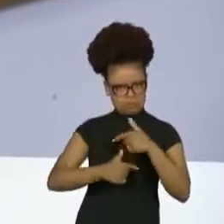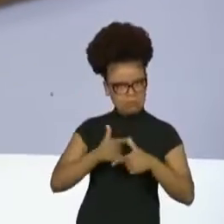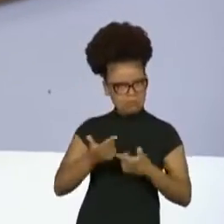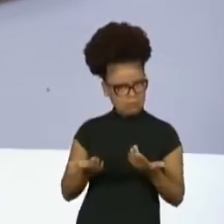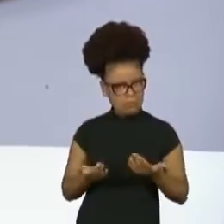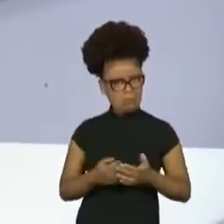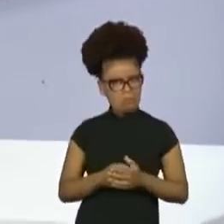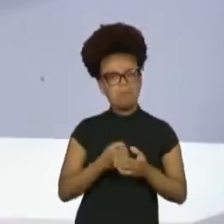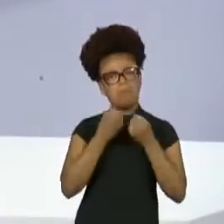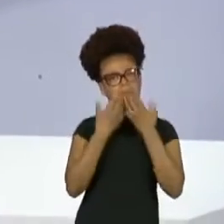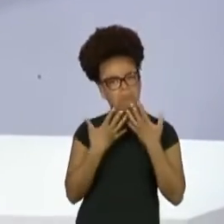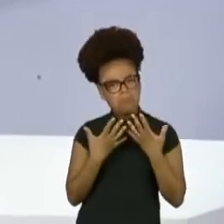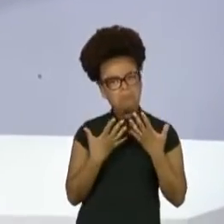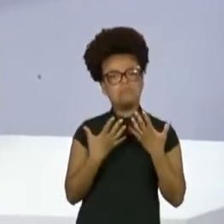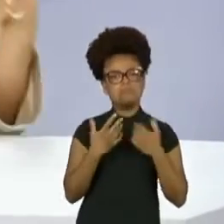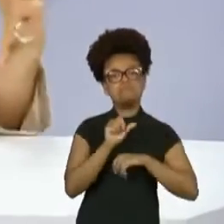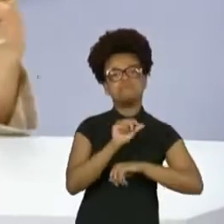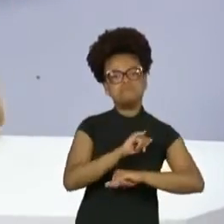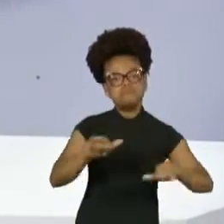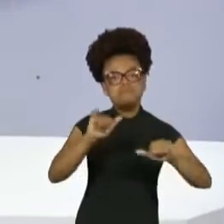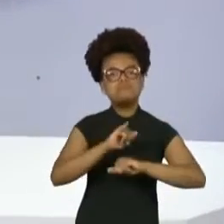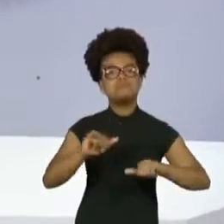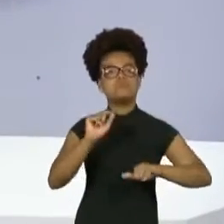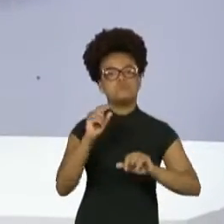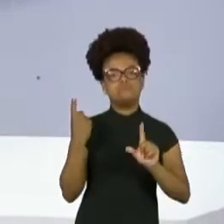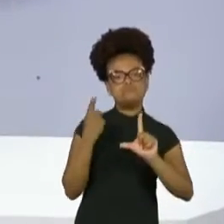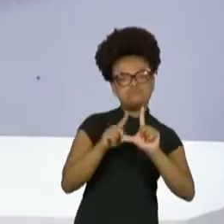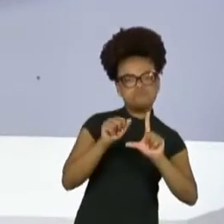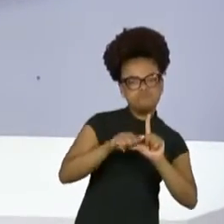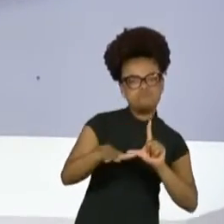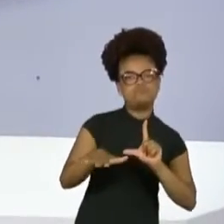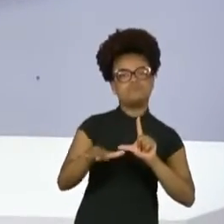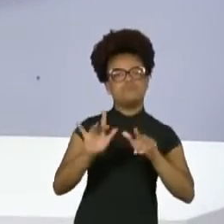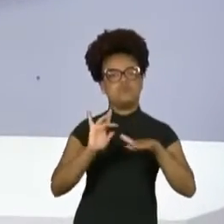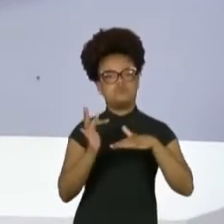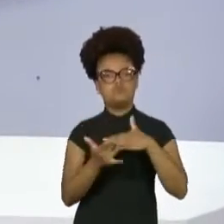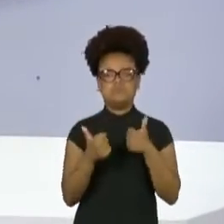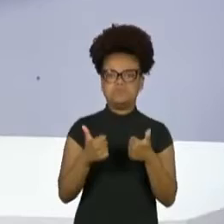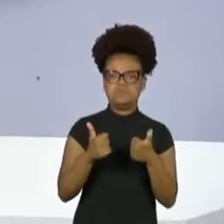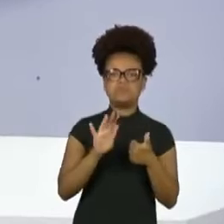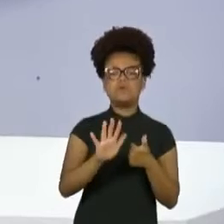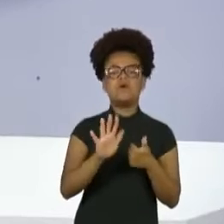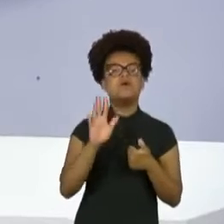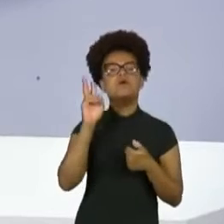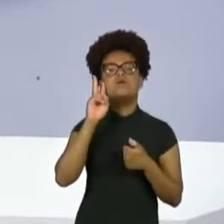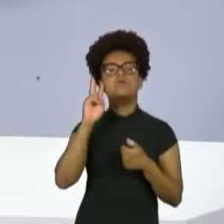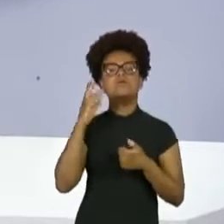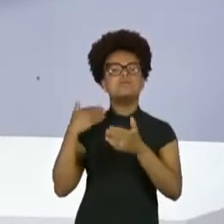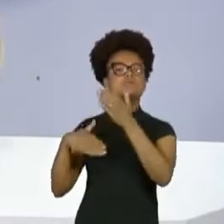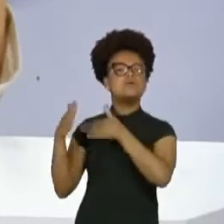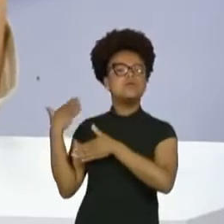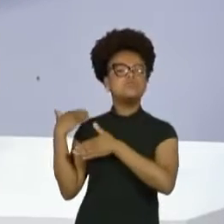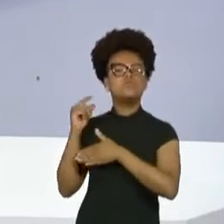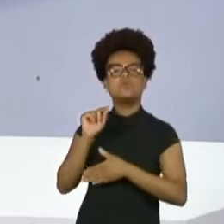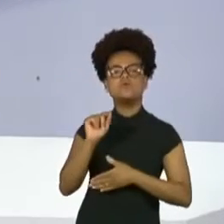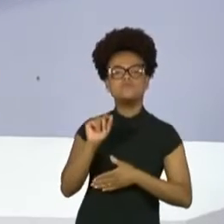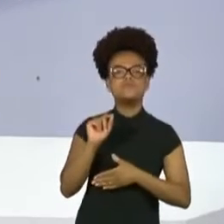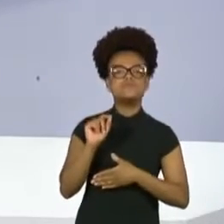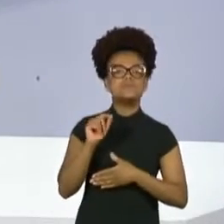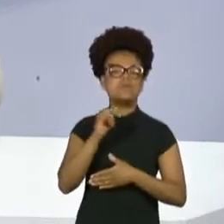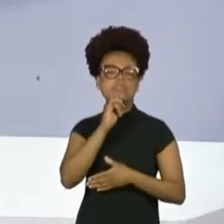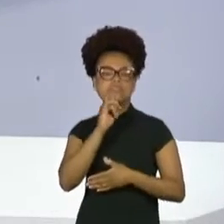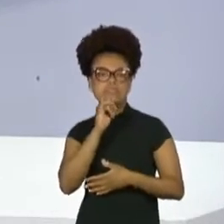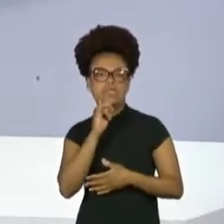de publicidade, fazendo muita coisa. Você olha para frente ou você vive o hoje? Como é que é aos 77 anos olhar, você pensa assim, daqui a 10